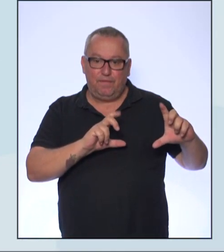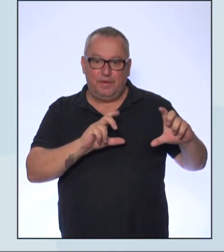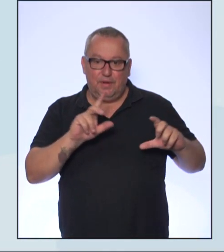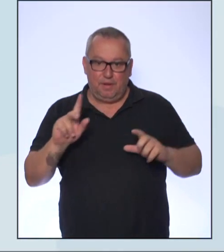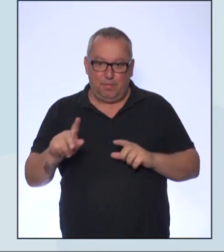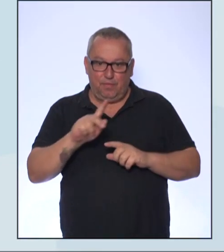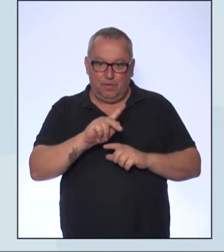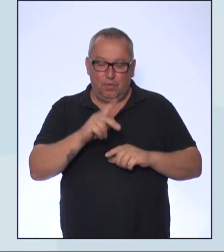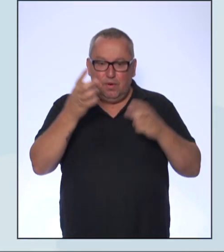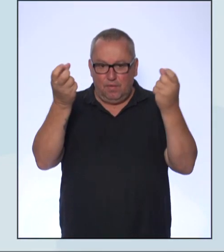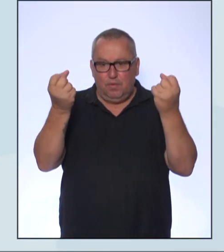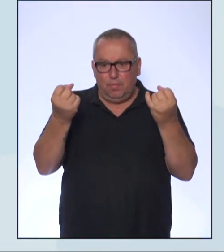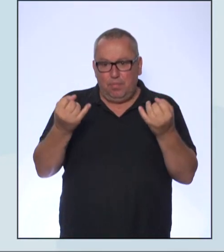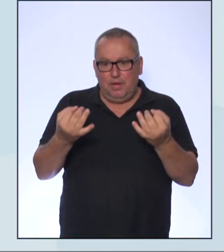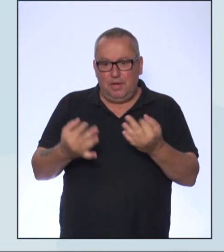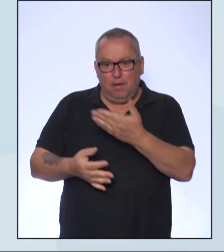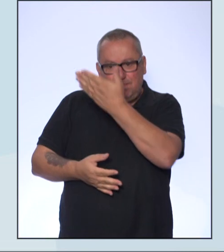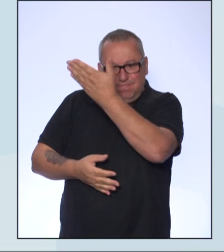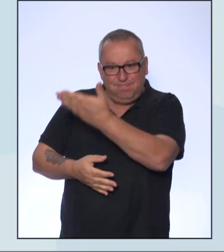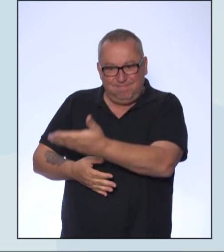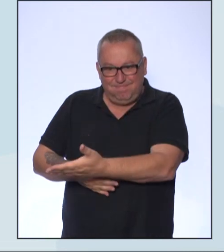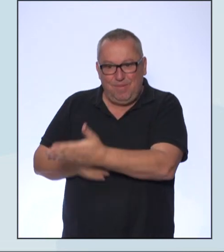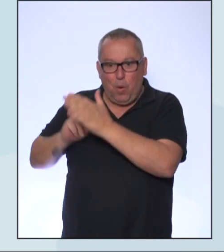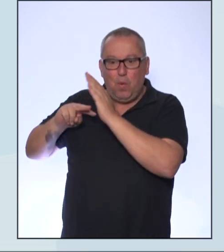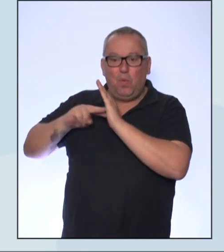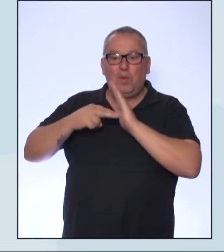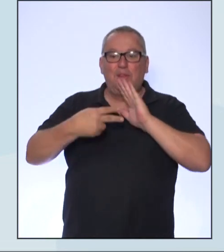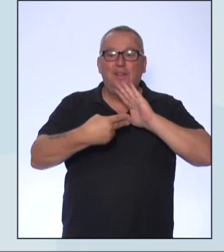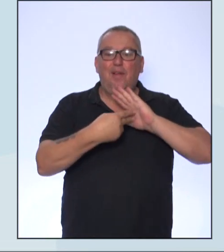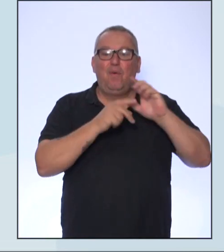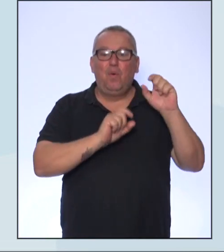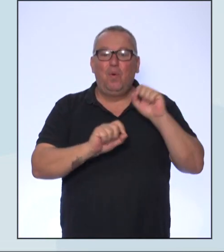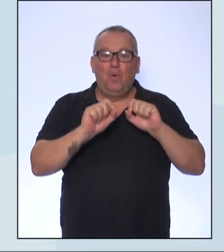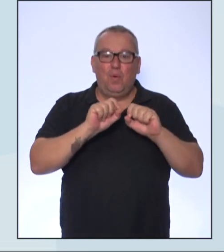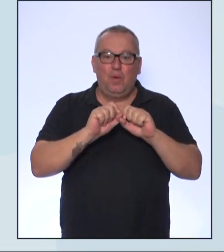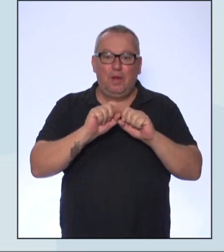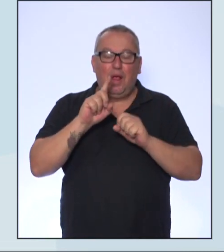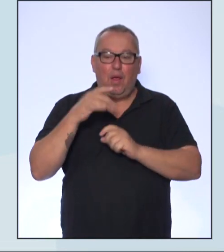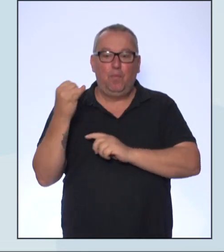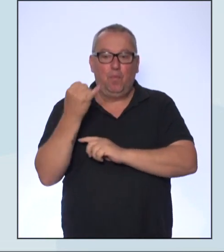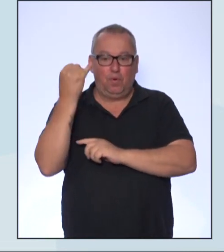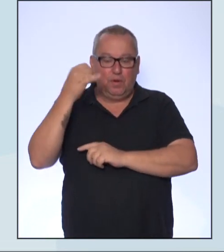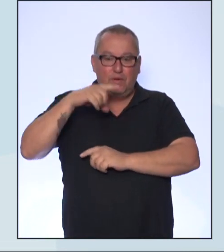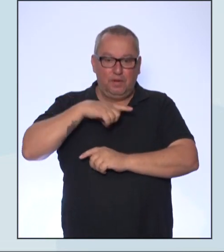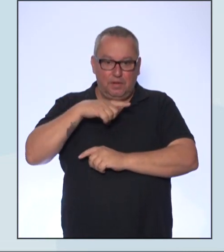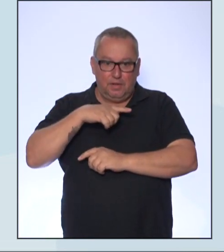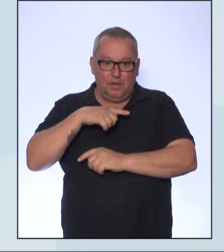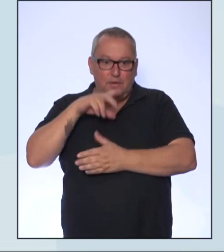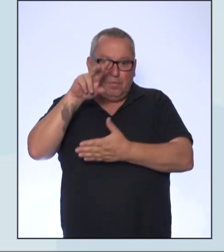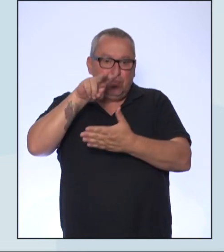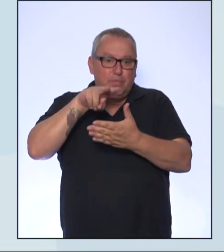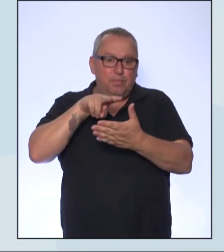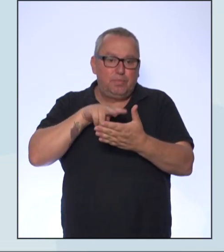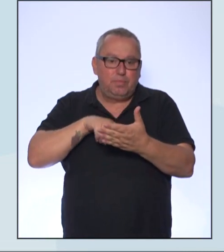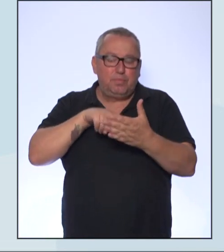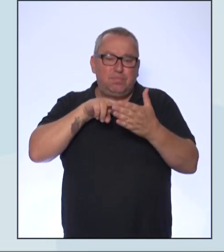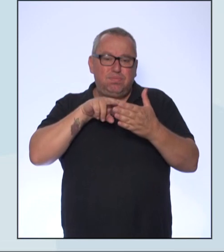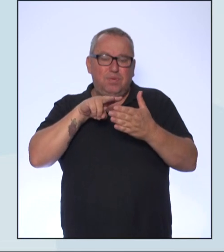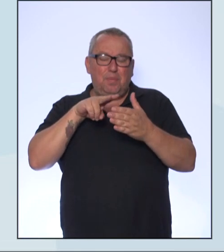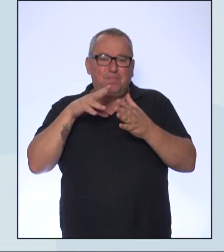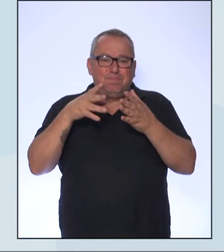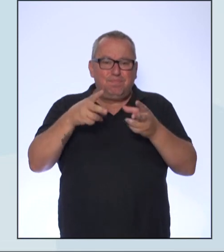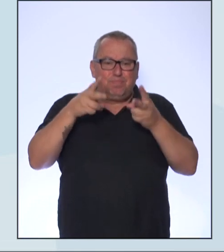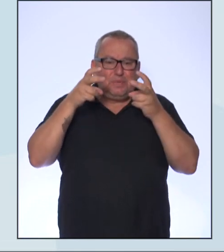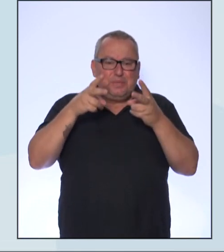Andréia vai contextualizar. Isso. Então, o que nós temos? É importante que você faça a leitura dessa imagem.